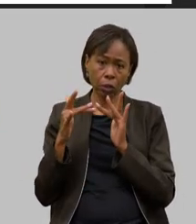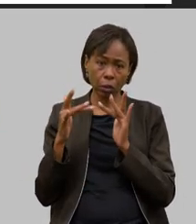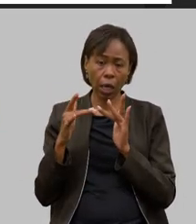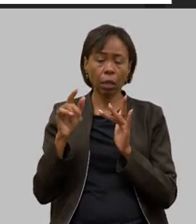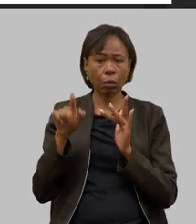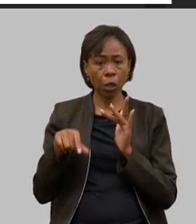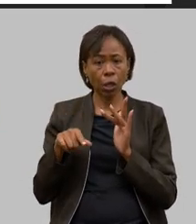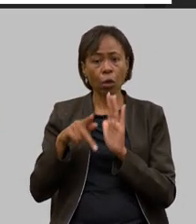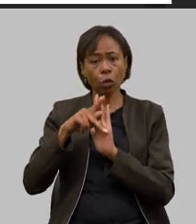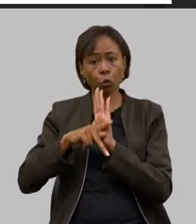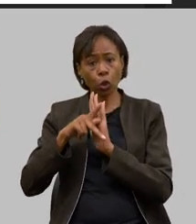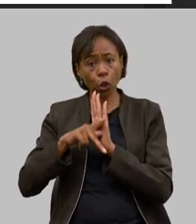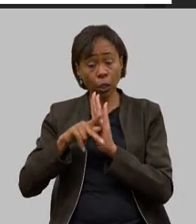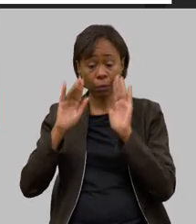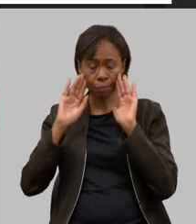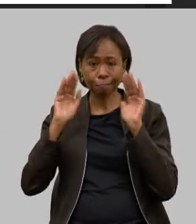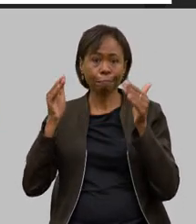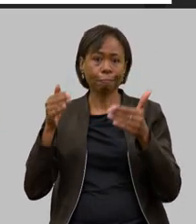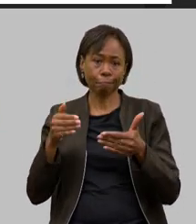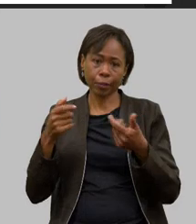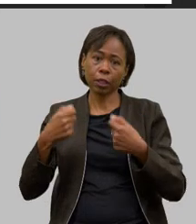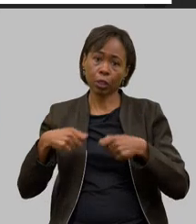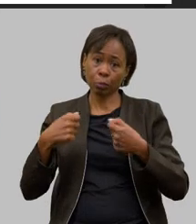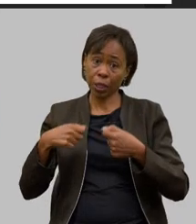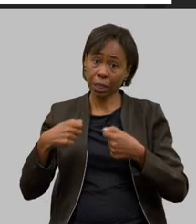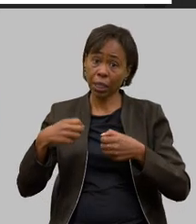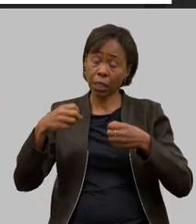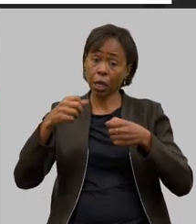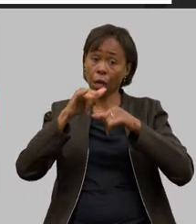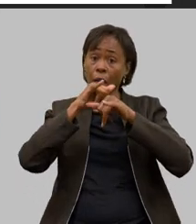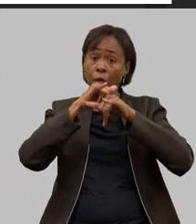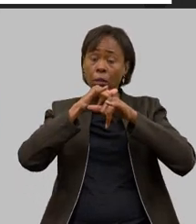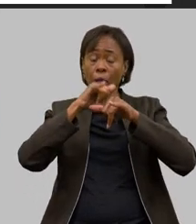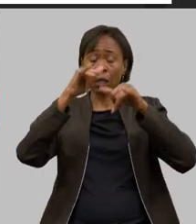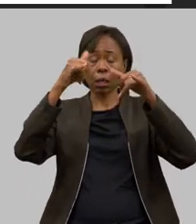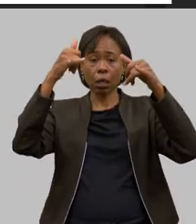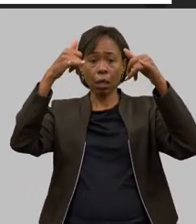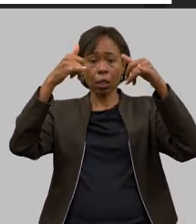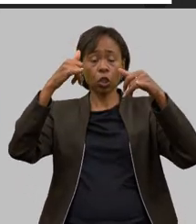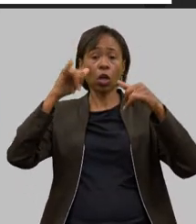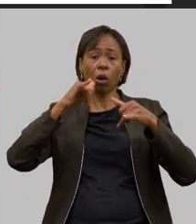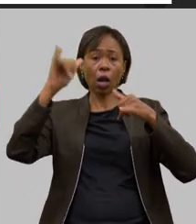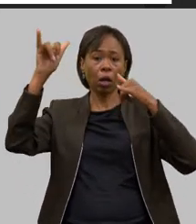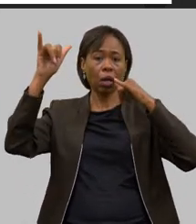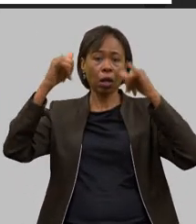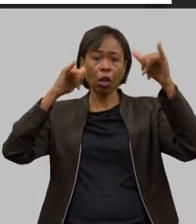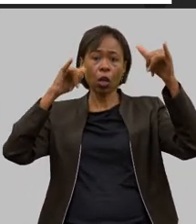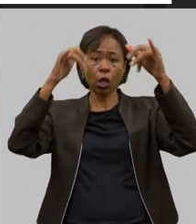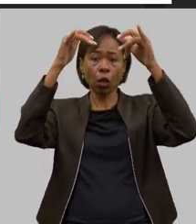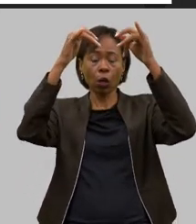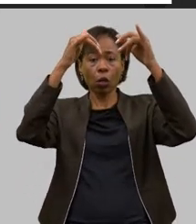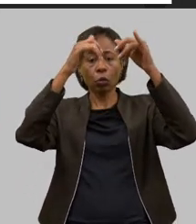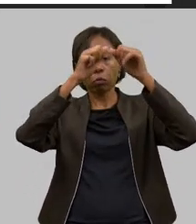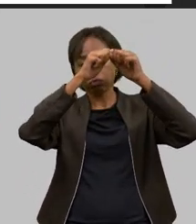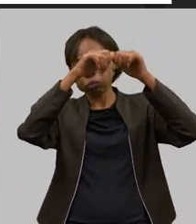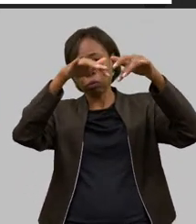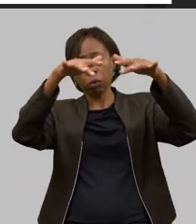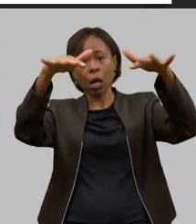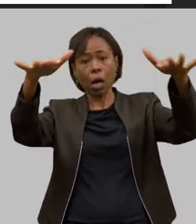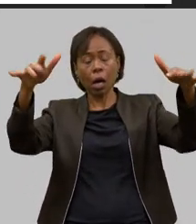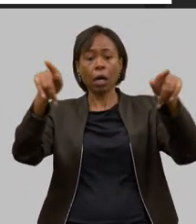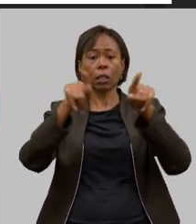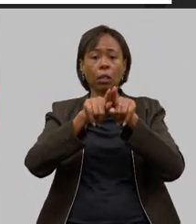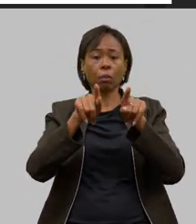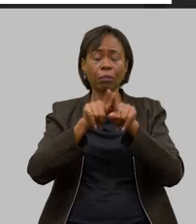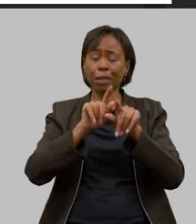projetos onde ele precisa de uma geração distribuída e precisa de qualidade de energia para irrigação para o secador de café precisa de